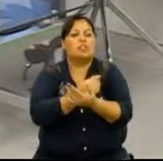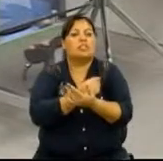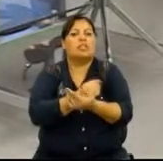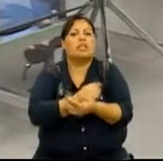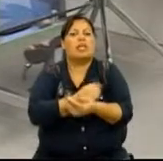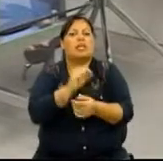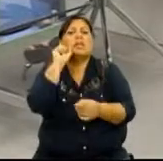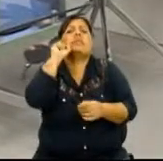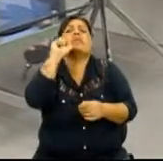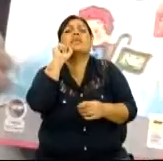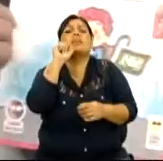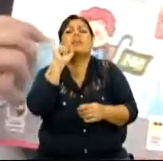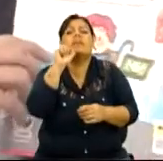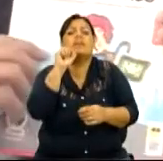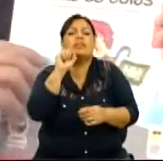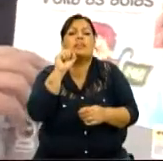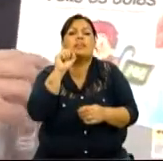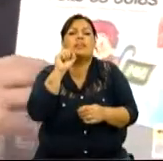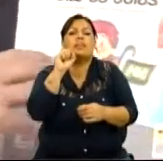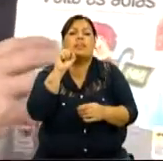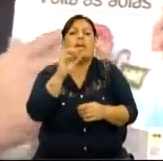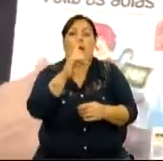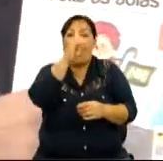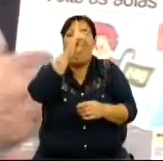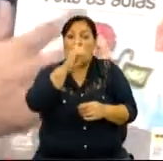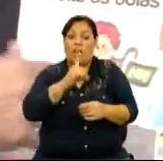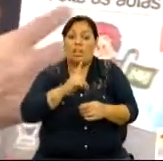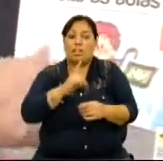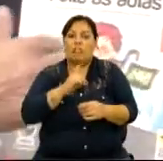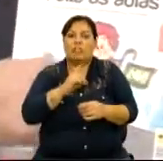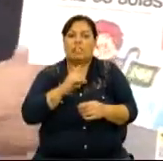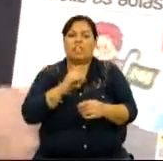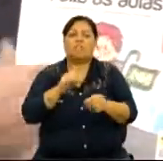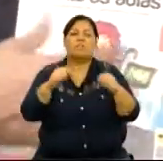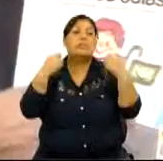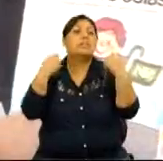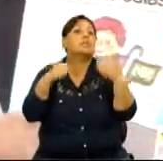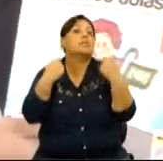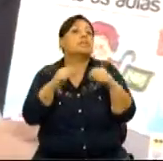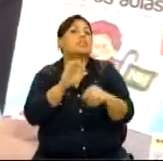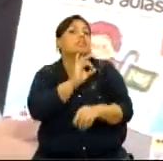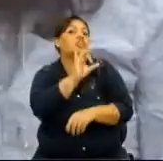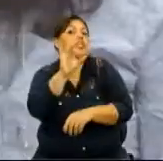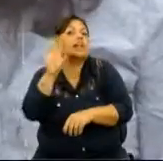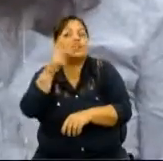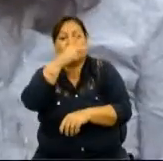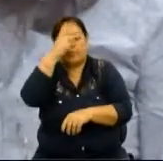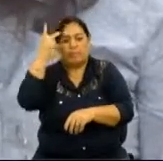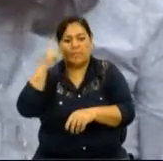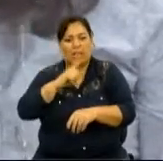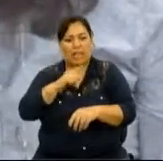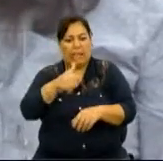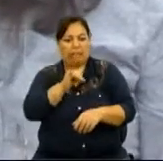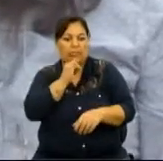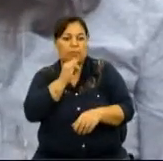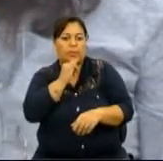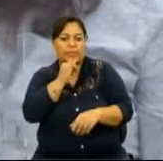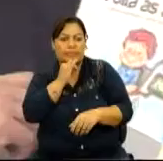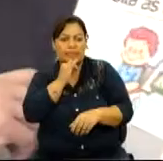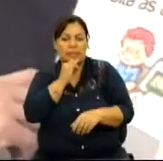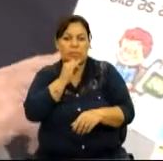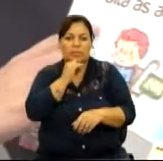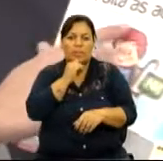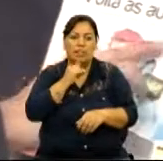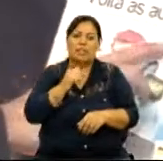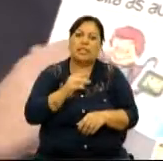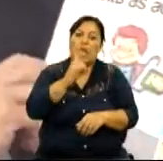identificando o é o tipo de deficiência, quais são as necessidades que cada pessoa tem. Nesse caso, por